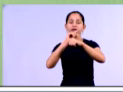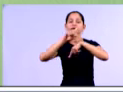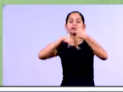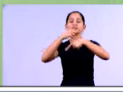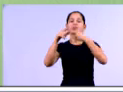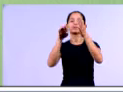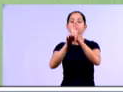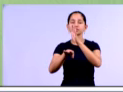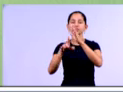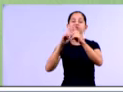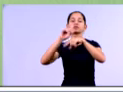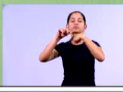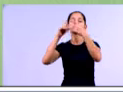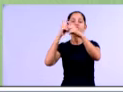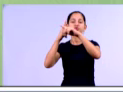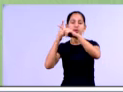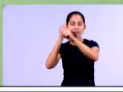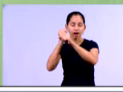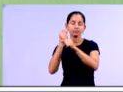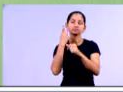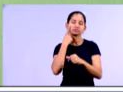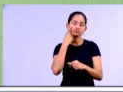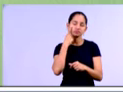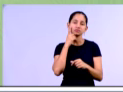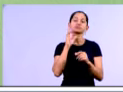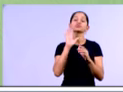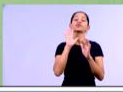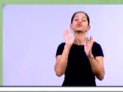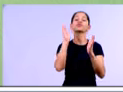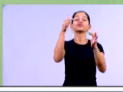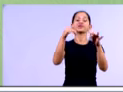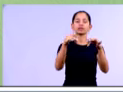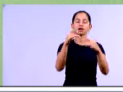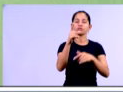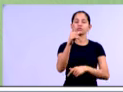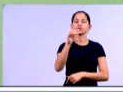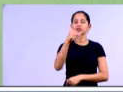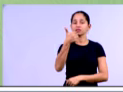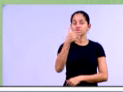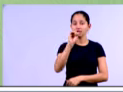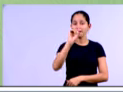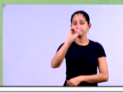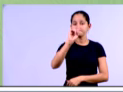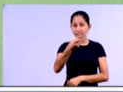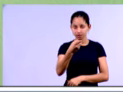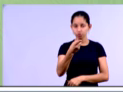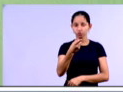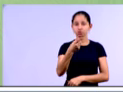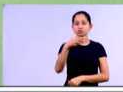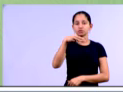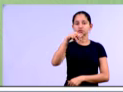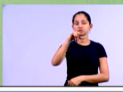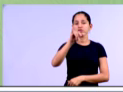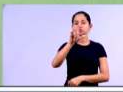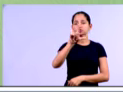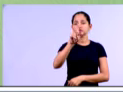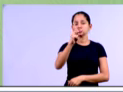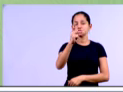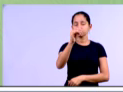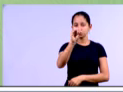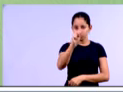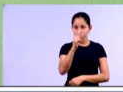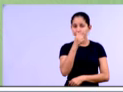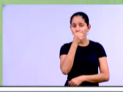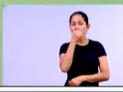esse número aqui, né, você vai encontrar um valor de 10.194.489. Vai verificar